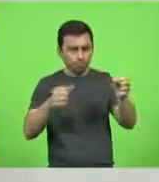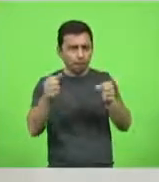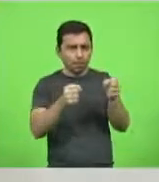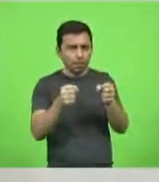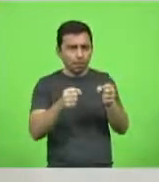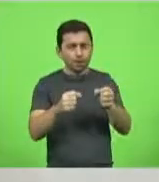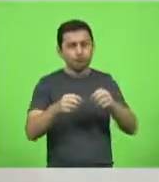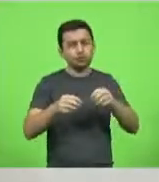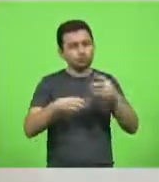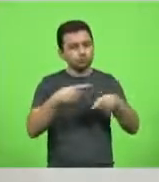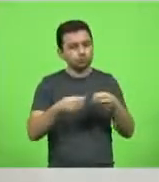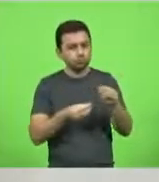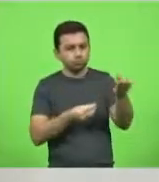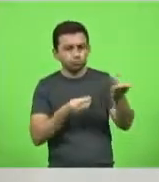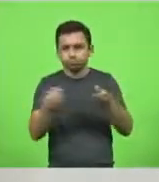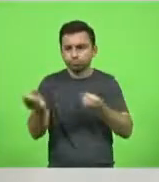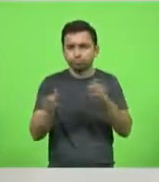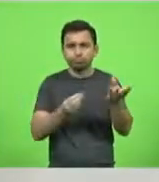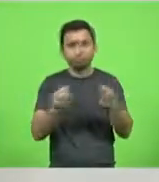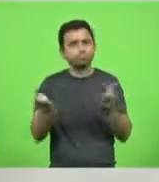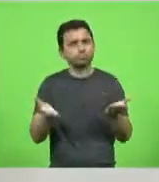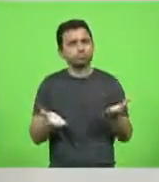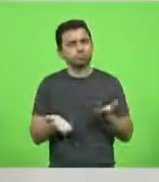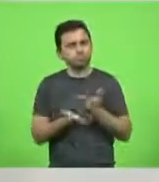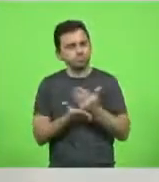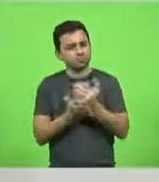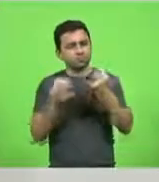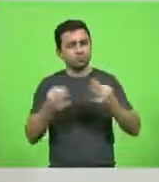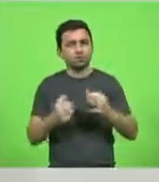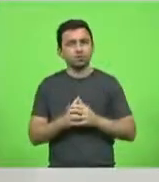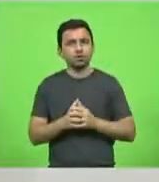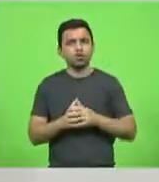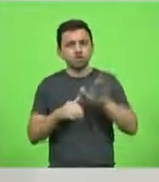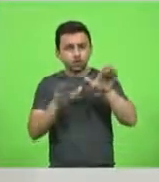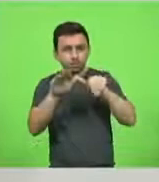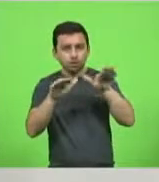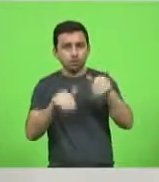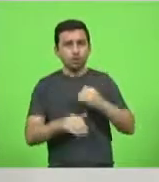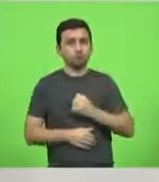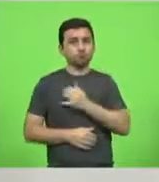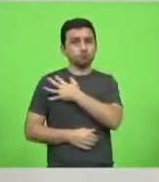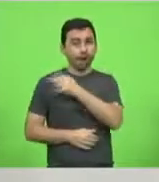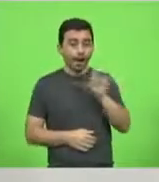Comandante de cada uma região, comandante de cada região, chame os comandantes de cada um dos batalhões.